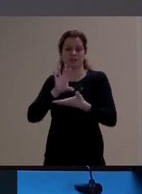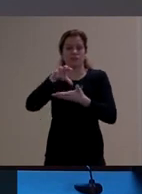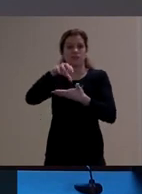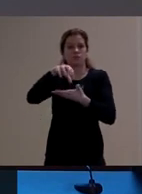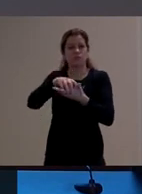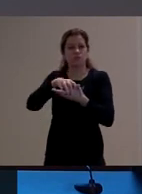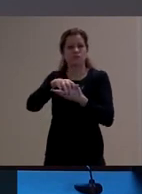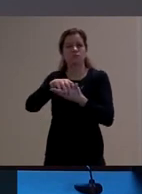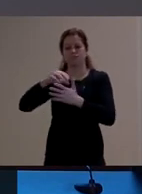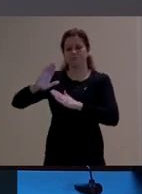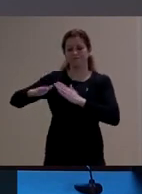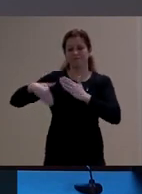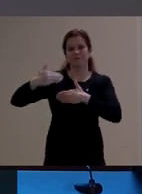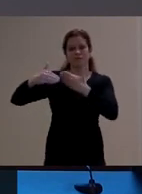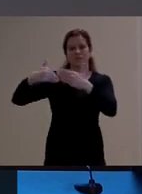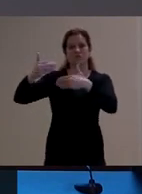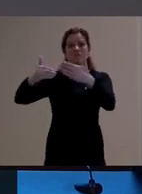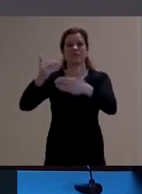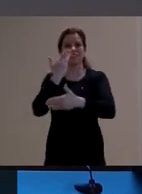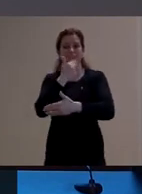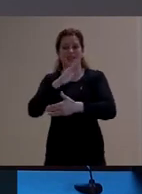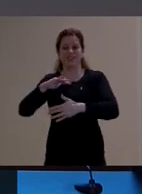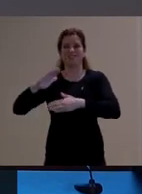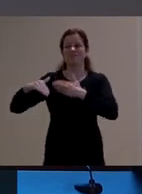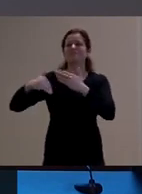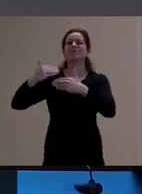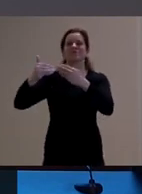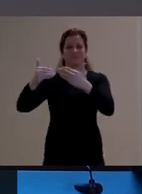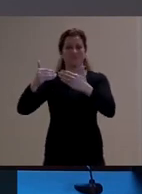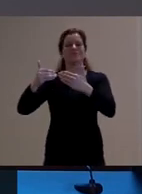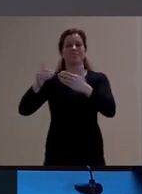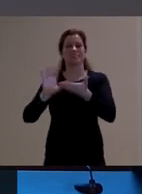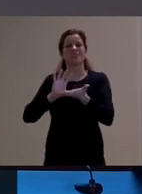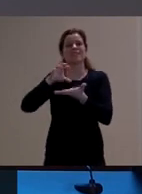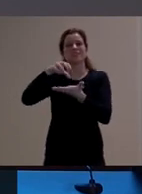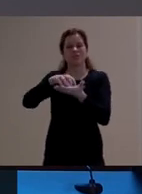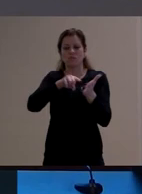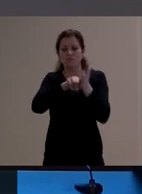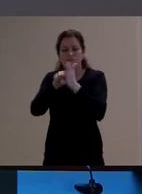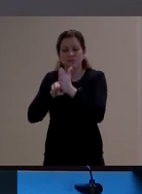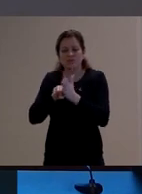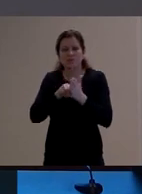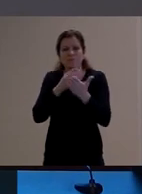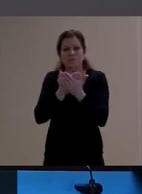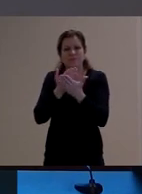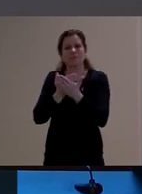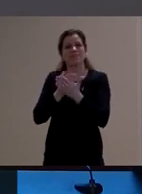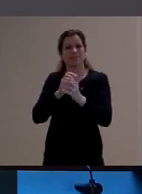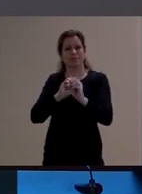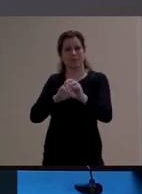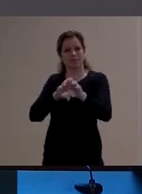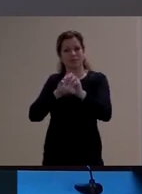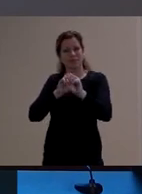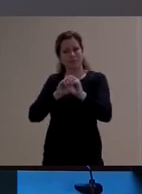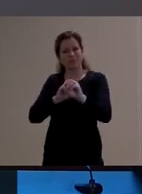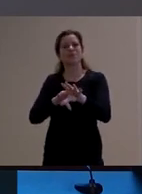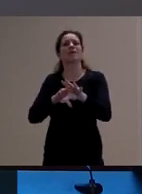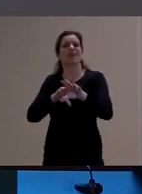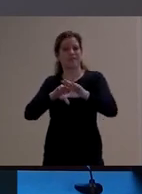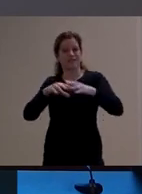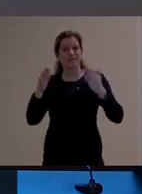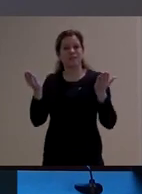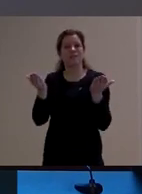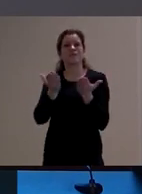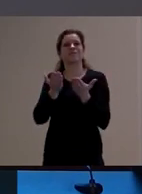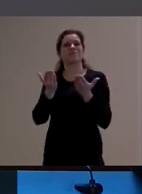Infantil, e também no Núcleo de Estudos e Pesquisas, Educação e Sociedade Contemporânea, que é coordenado pelo